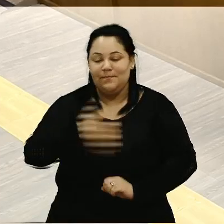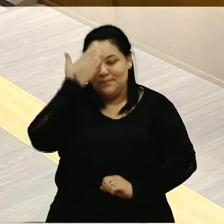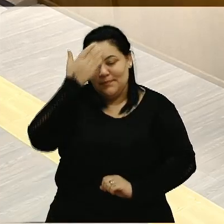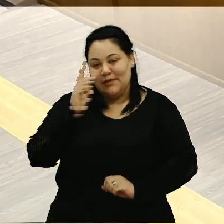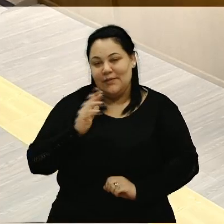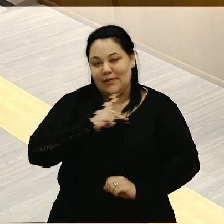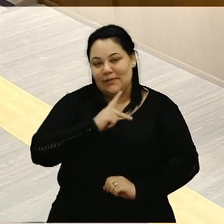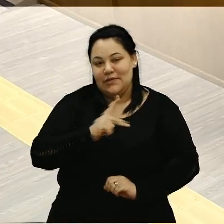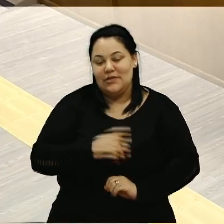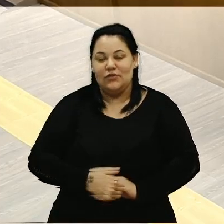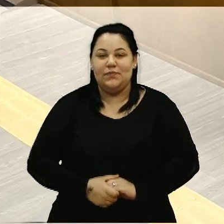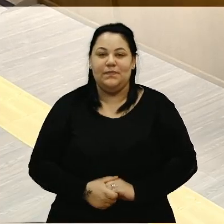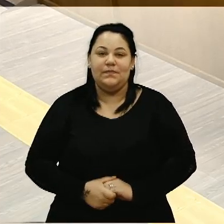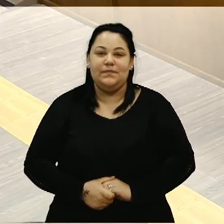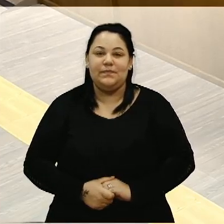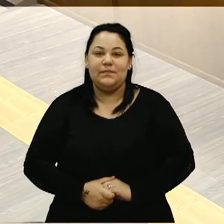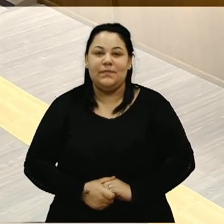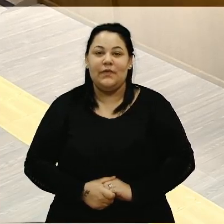Obrigado, presidente.